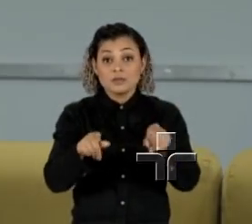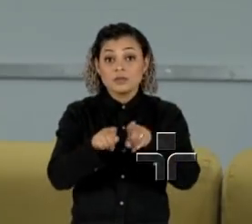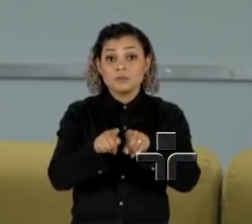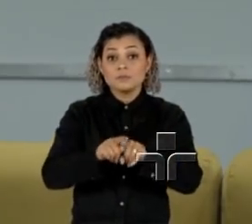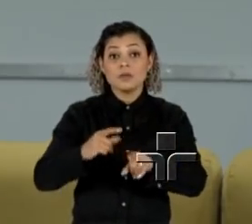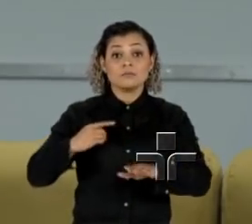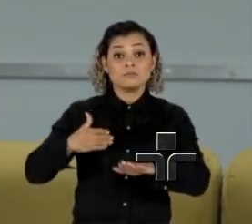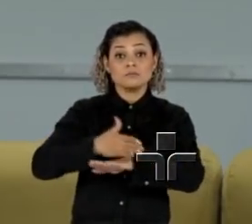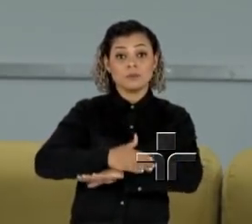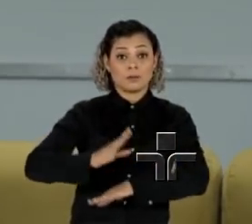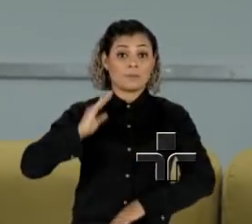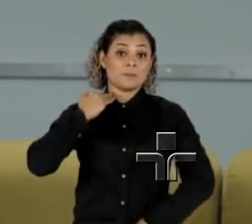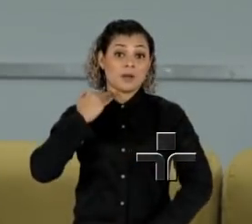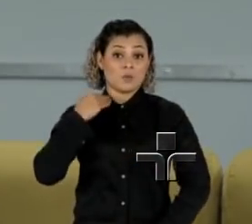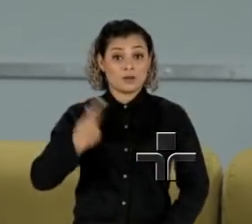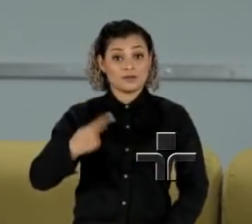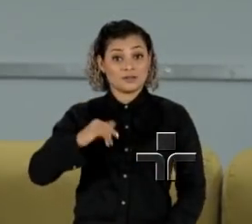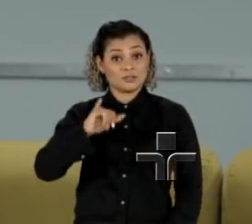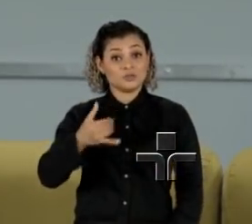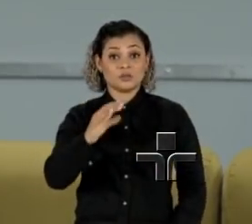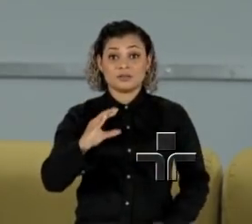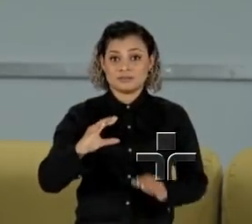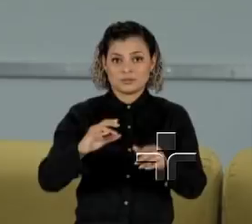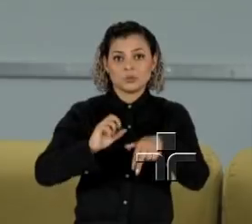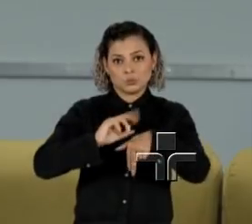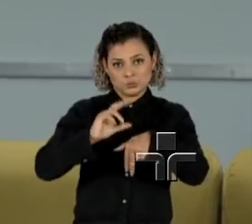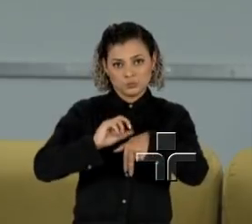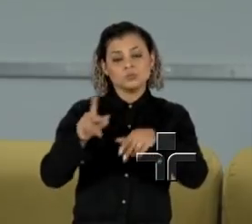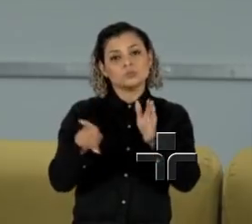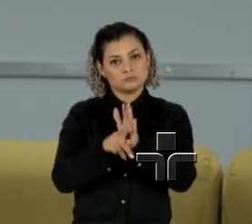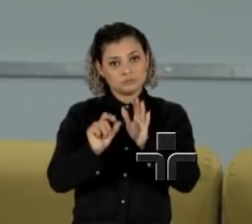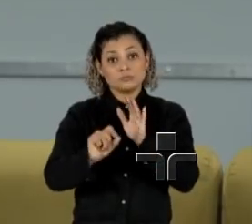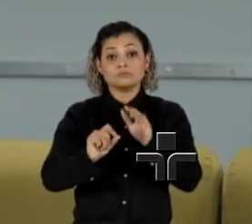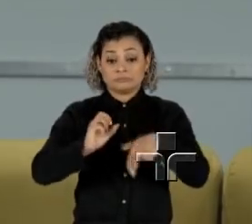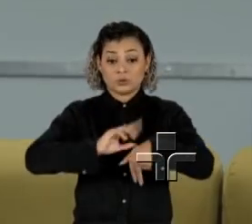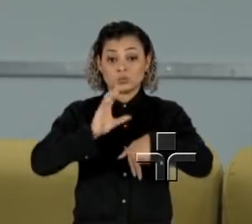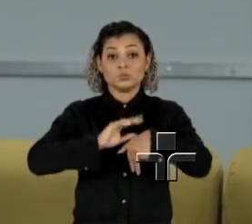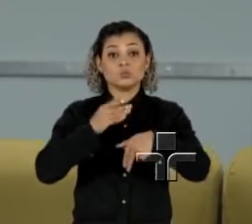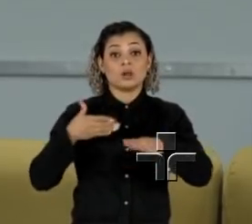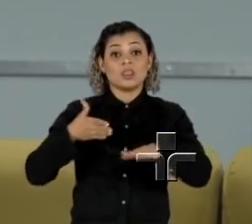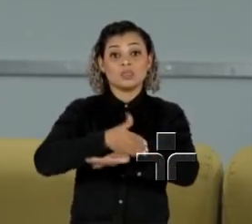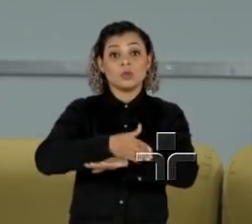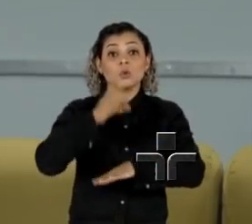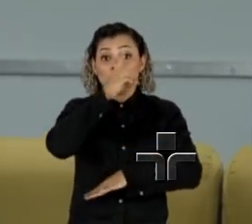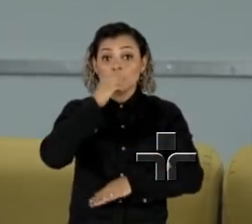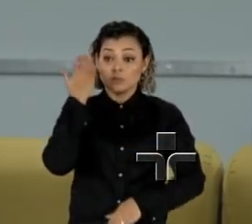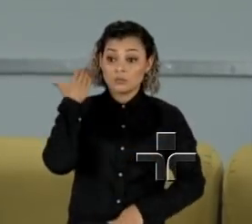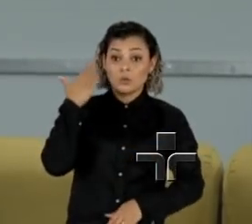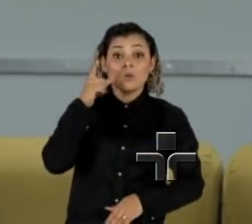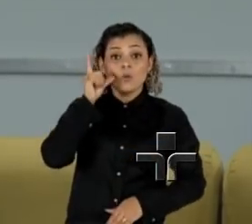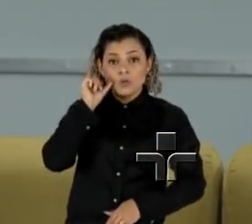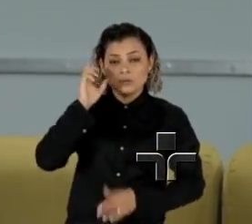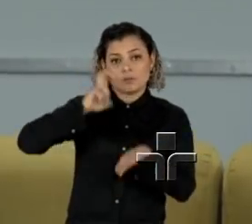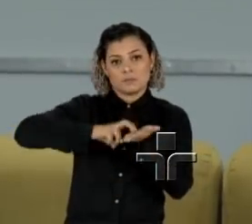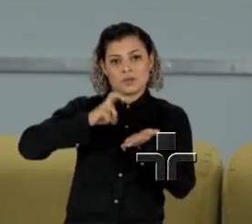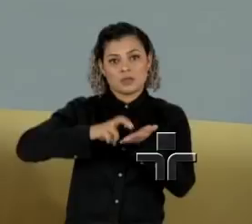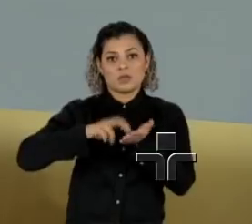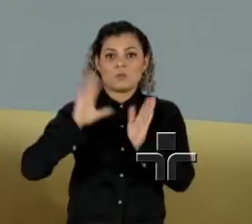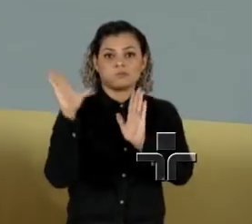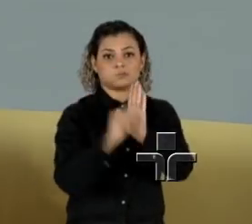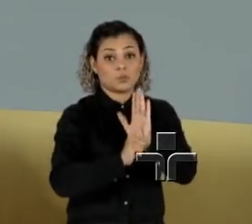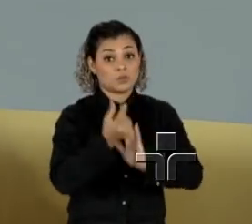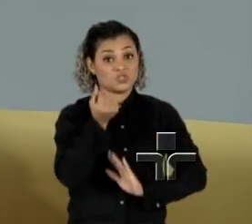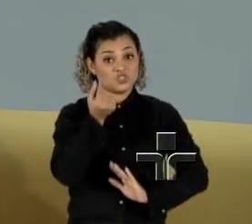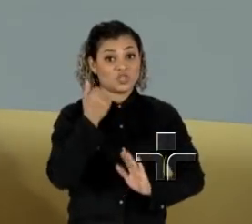a posto bancário aqui dentro da TV Cultura. Bandidos armados invadiram a emissora na manhã deste domingo, fizeram reféns e fugiram com dinheiro.